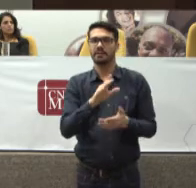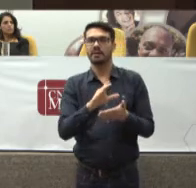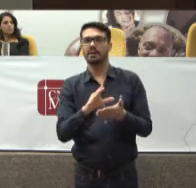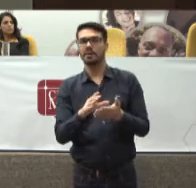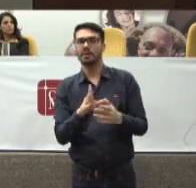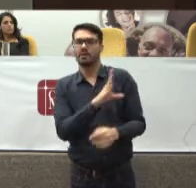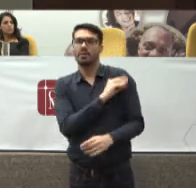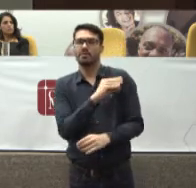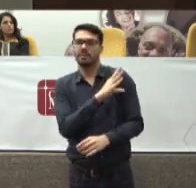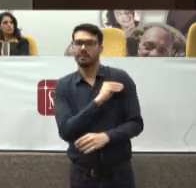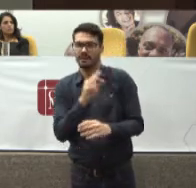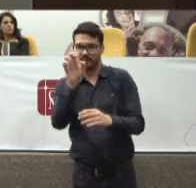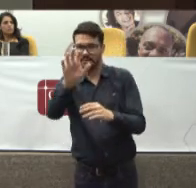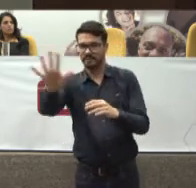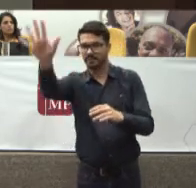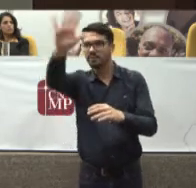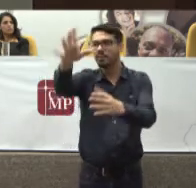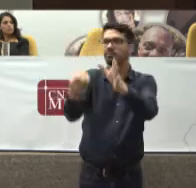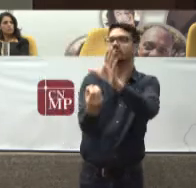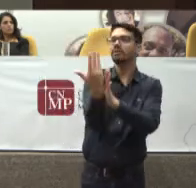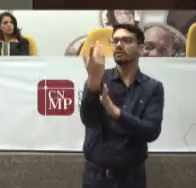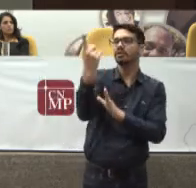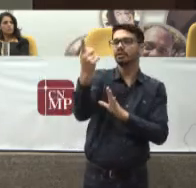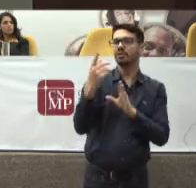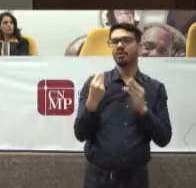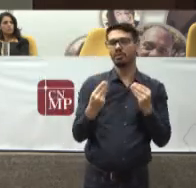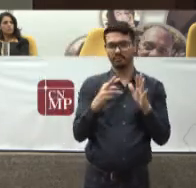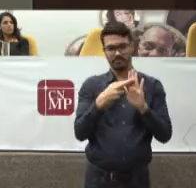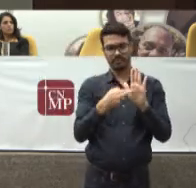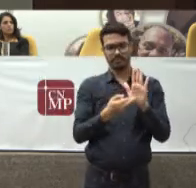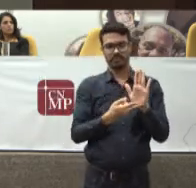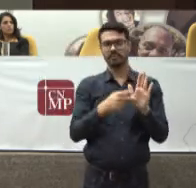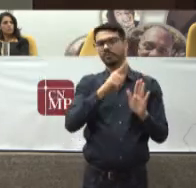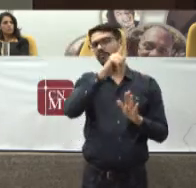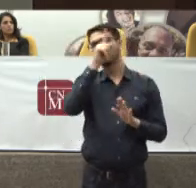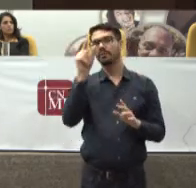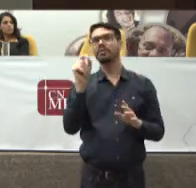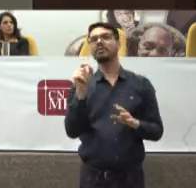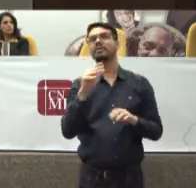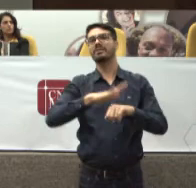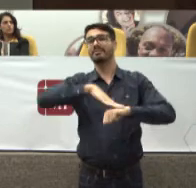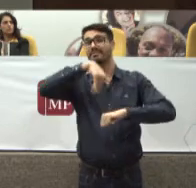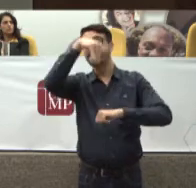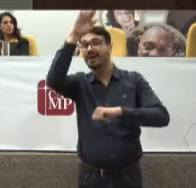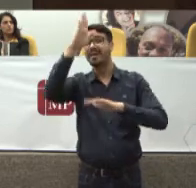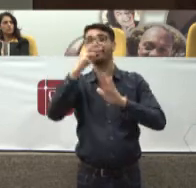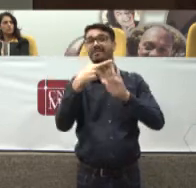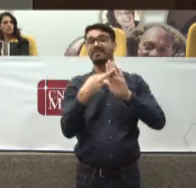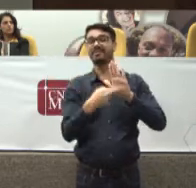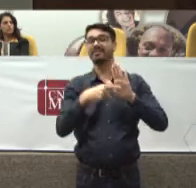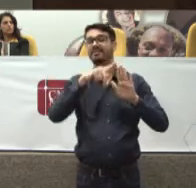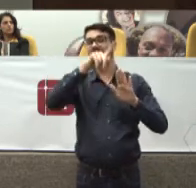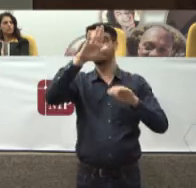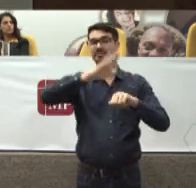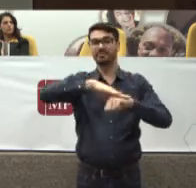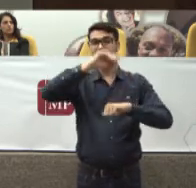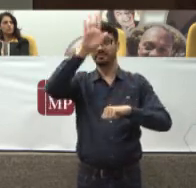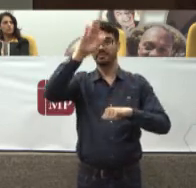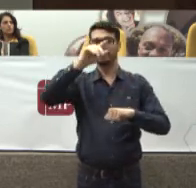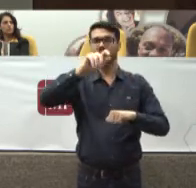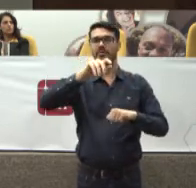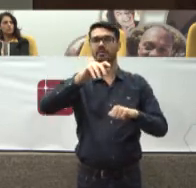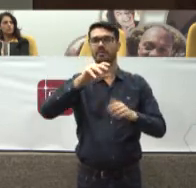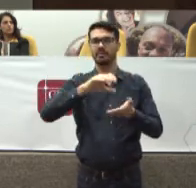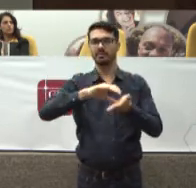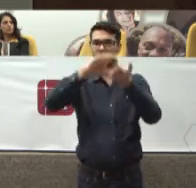Estaduais de saúde De todos os comitês Talvez O que mais produziu Notas técnicas Até hoje Seja o comitê De Minas Gerais